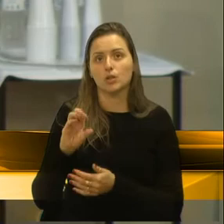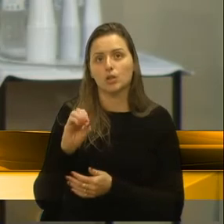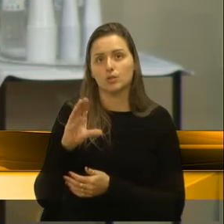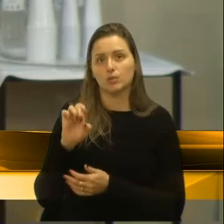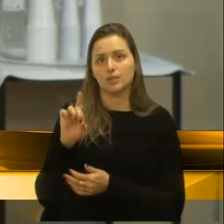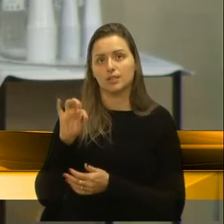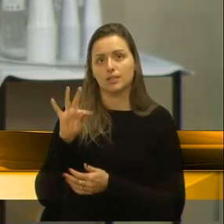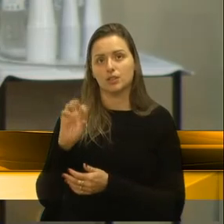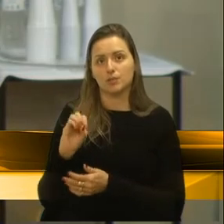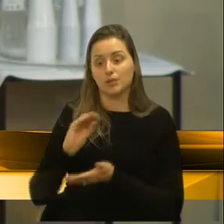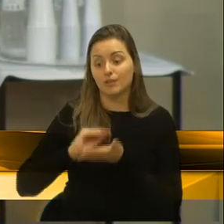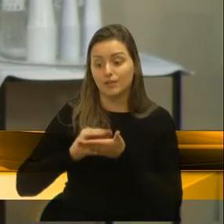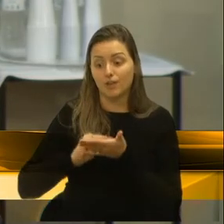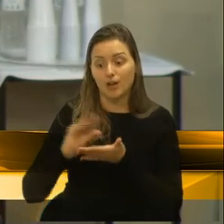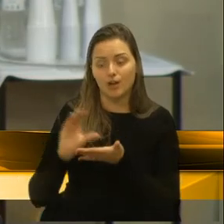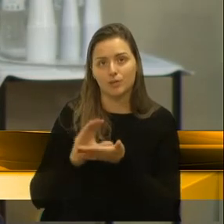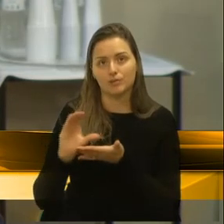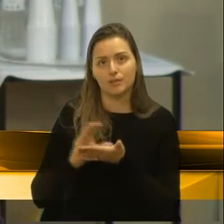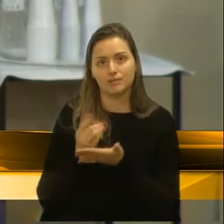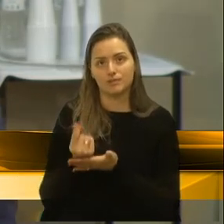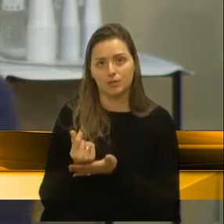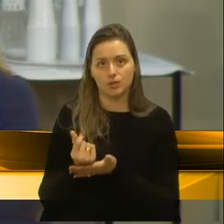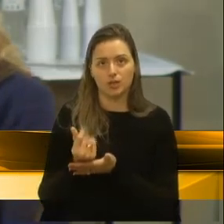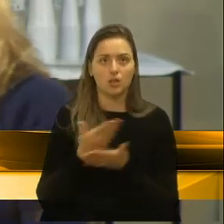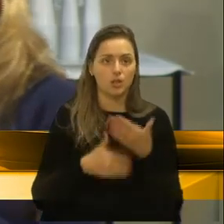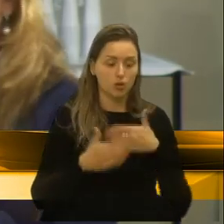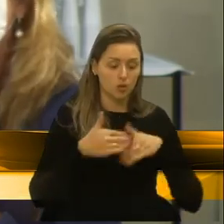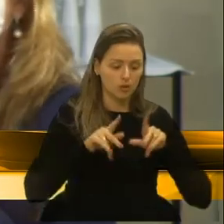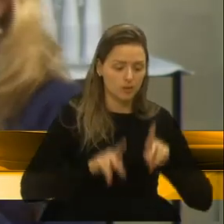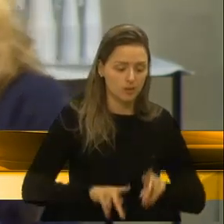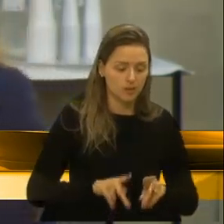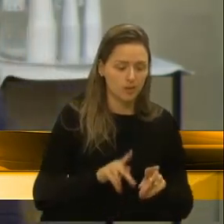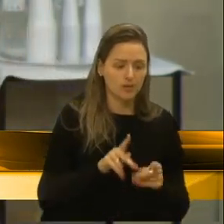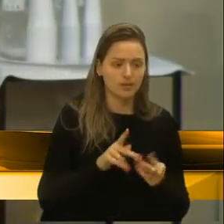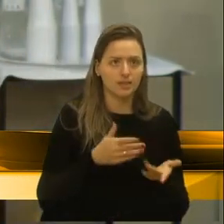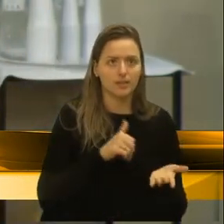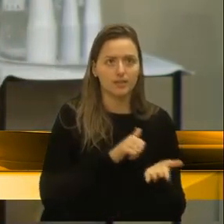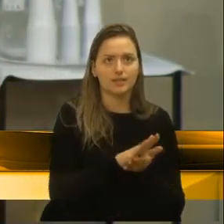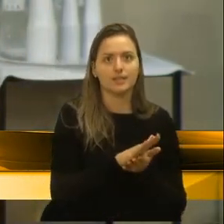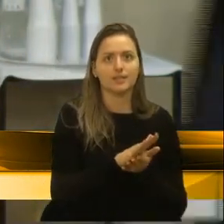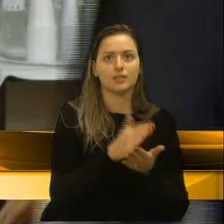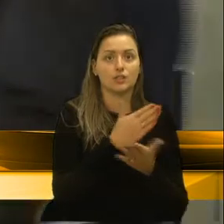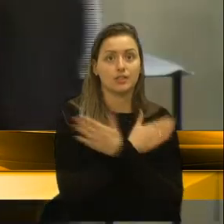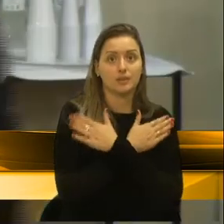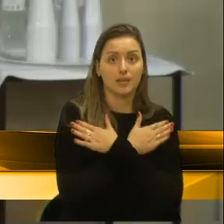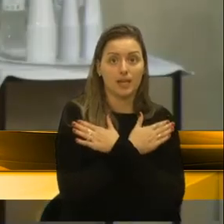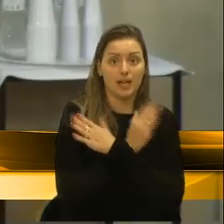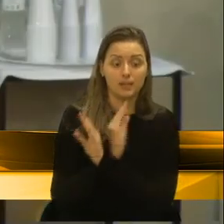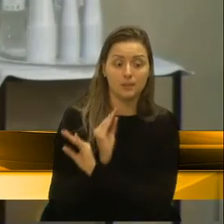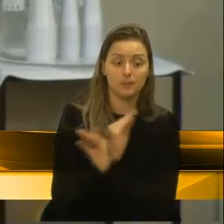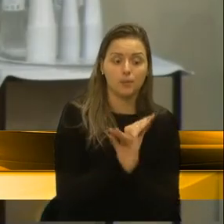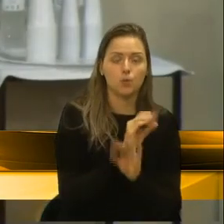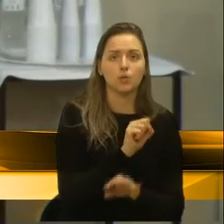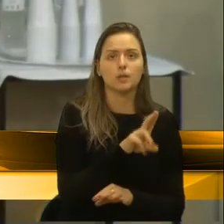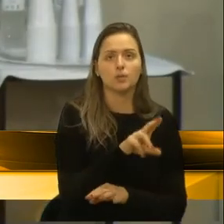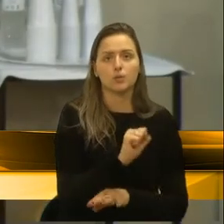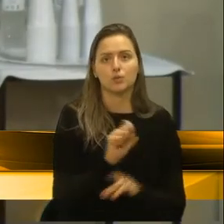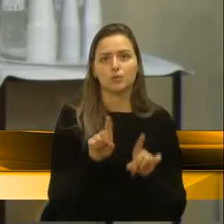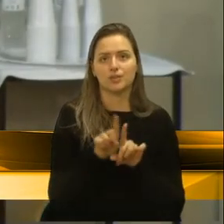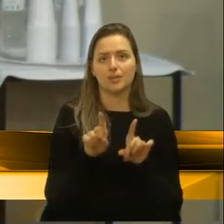está faltando recurso. Essas pessoas que perderem o emprego vão para o SUS também. Enfim, é uma cadeia ruim.